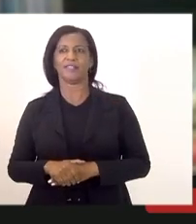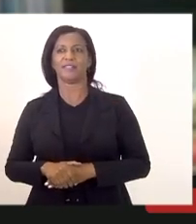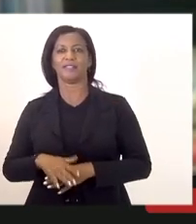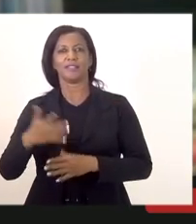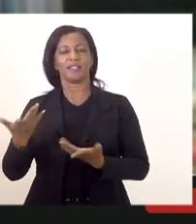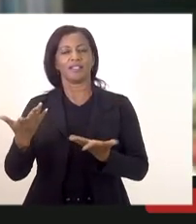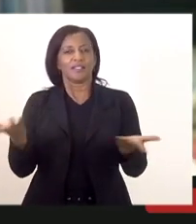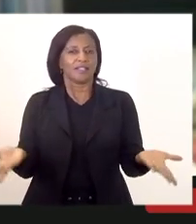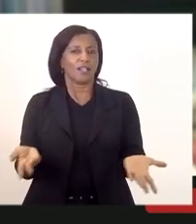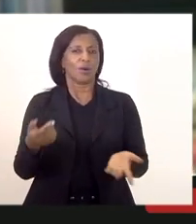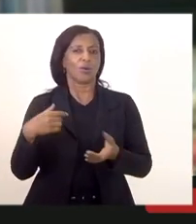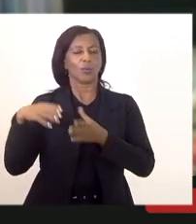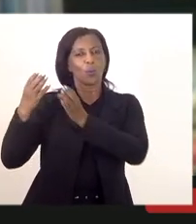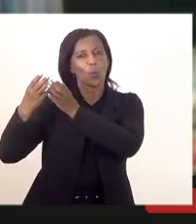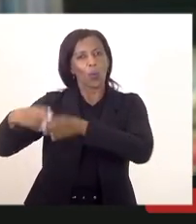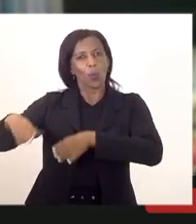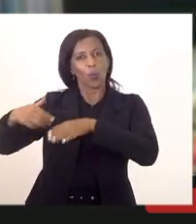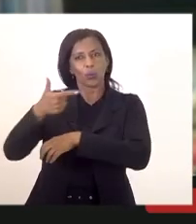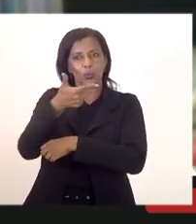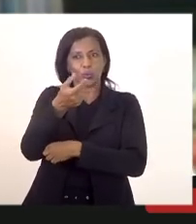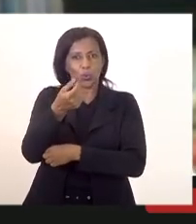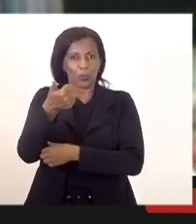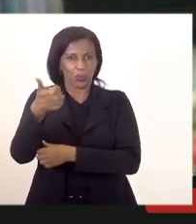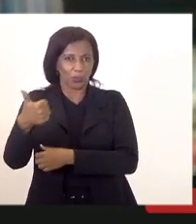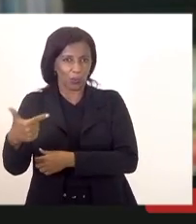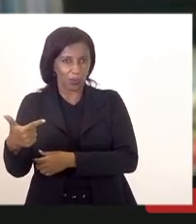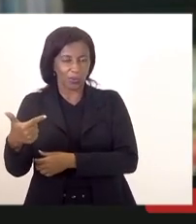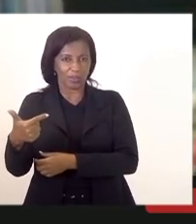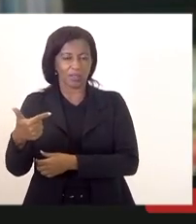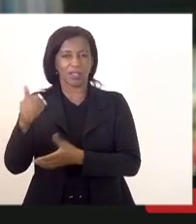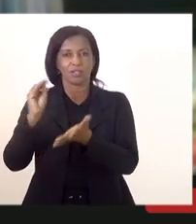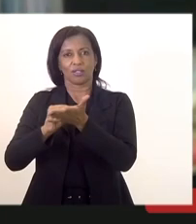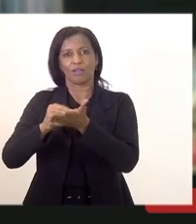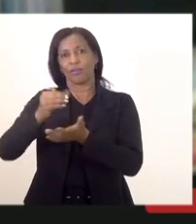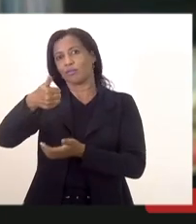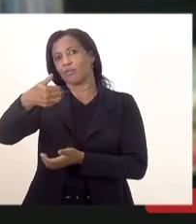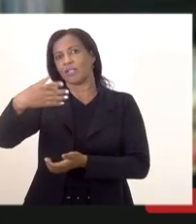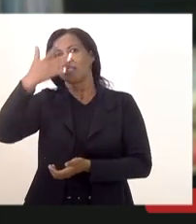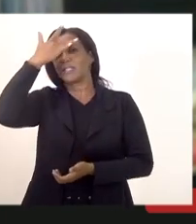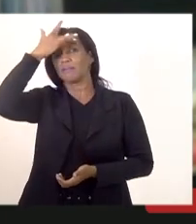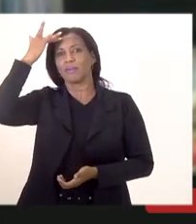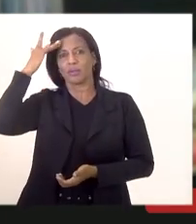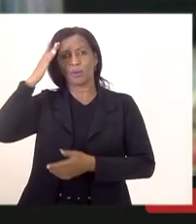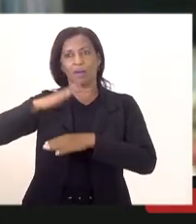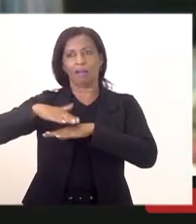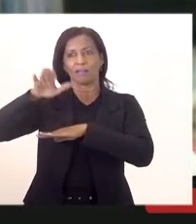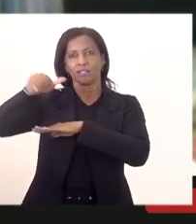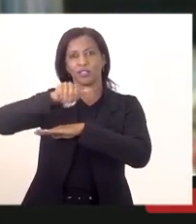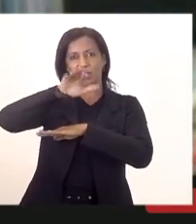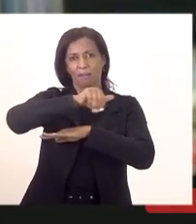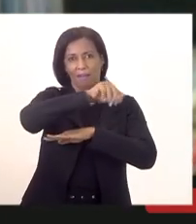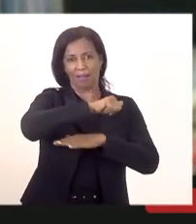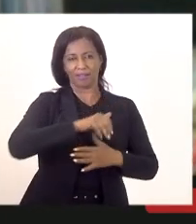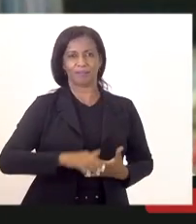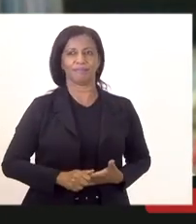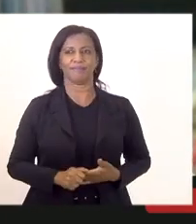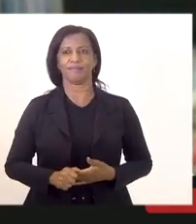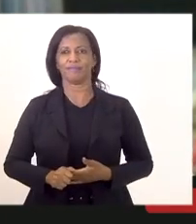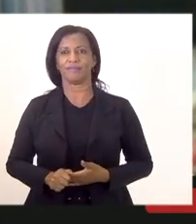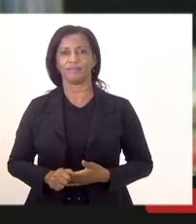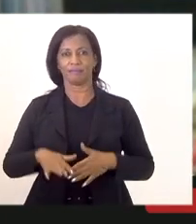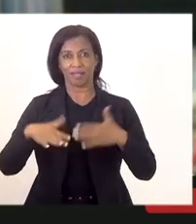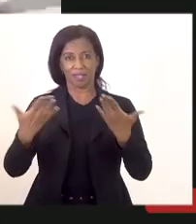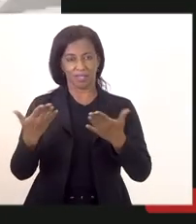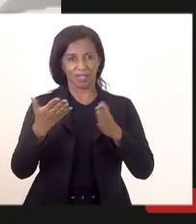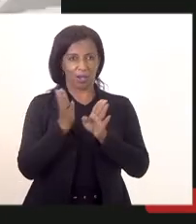selecionados do concurso de 2012 só restam 13 candidatos a serem chamados a conta é simples então os